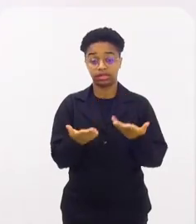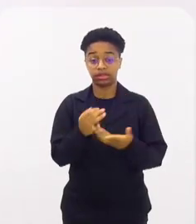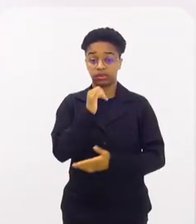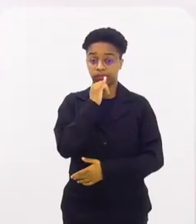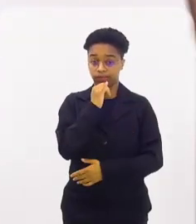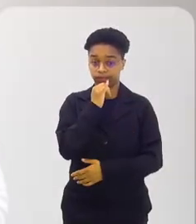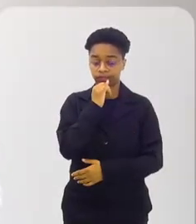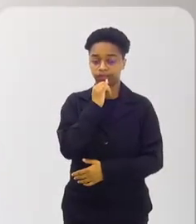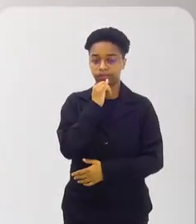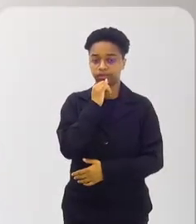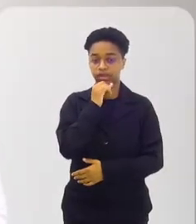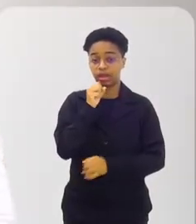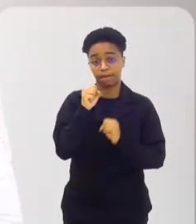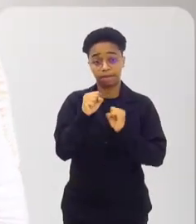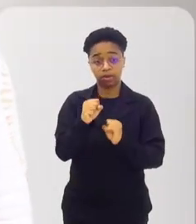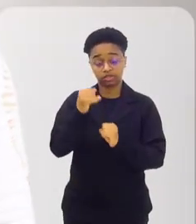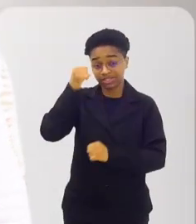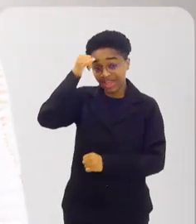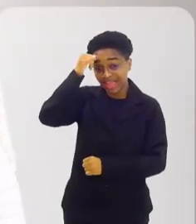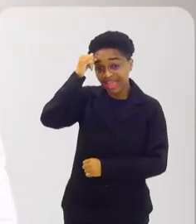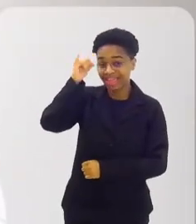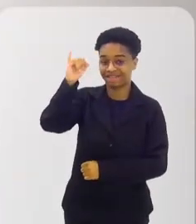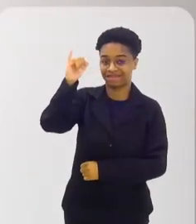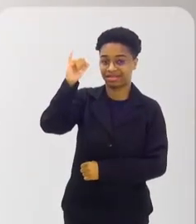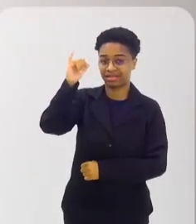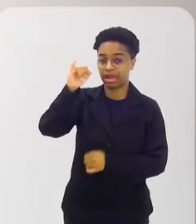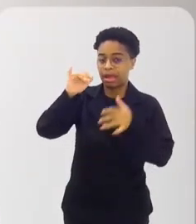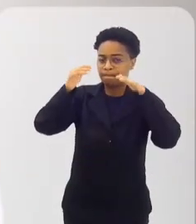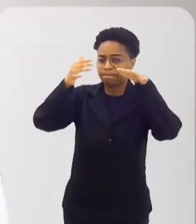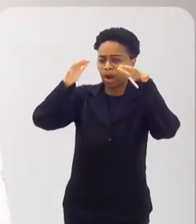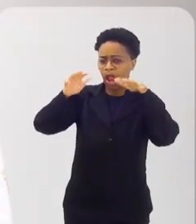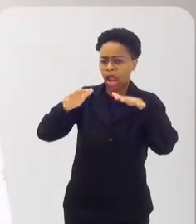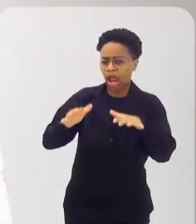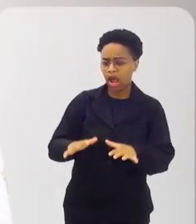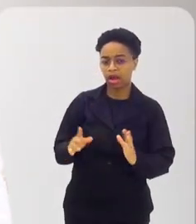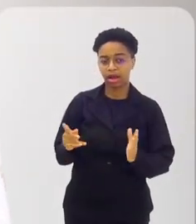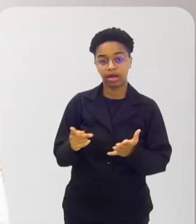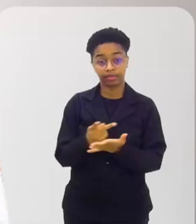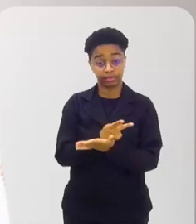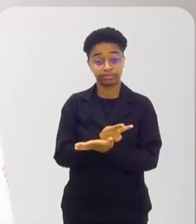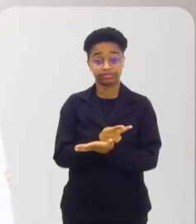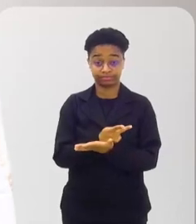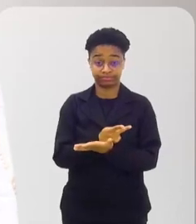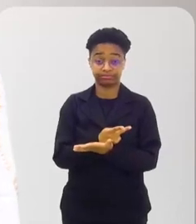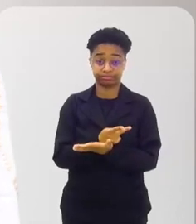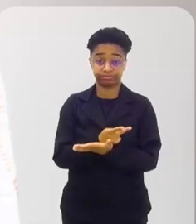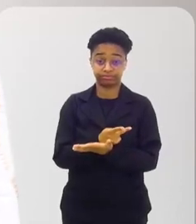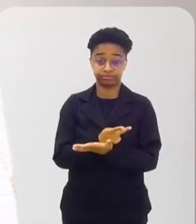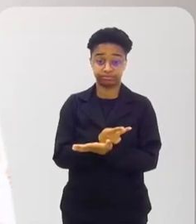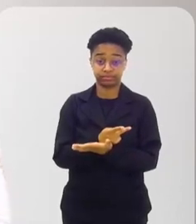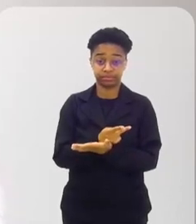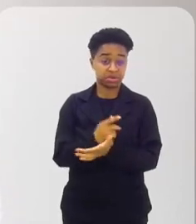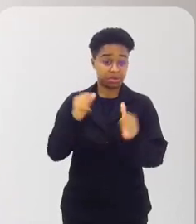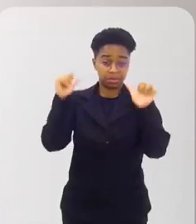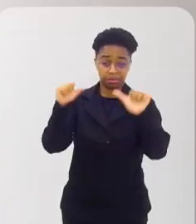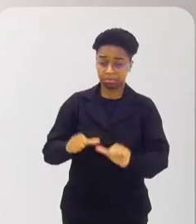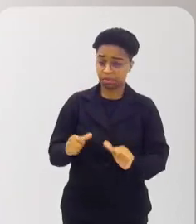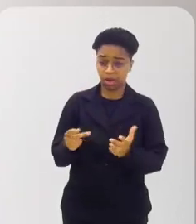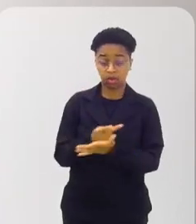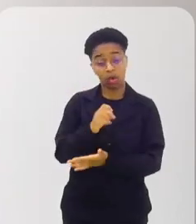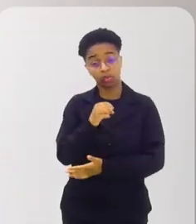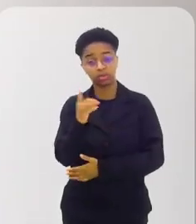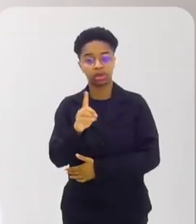Então, por exemplo, a gente pode prevenir que uma grande tragédia seja mais